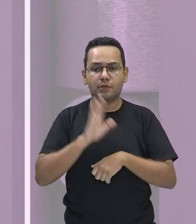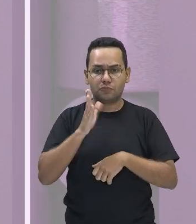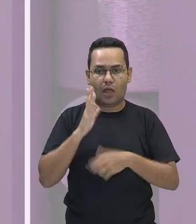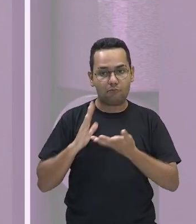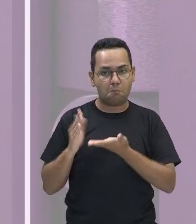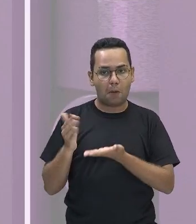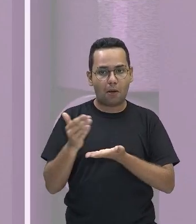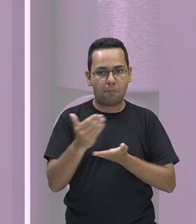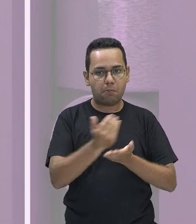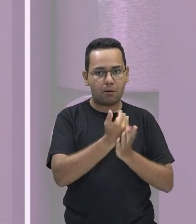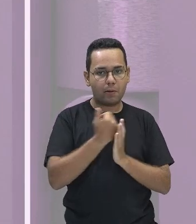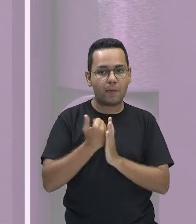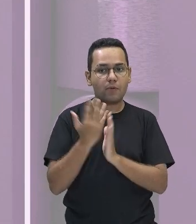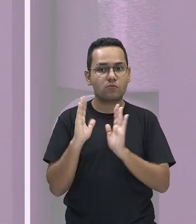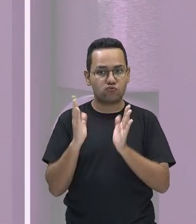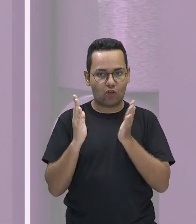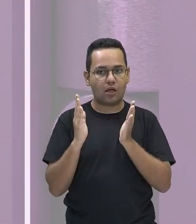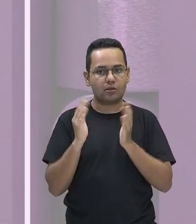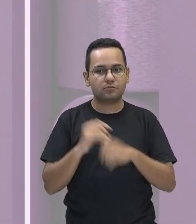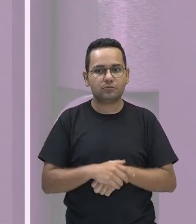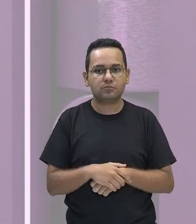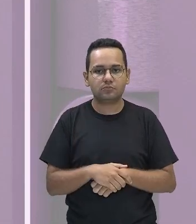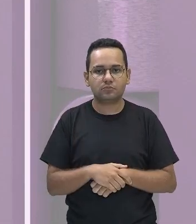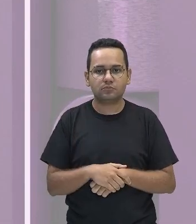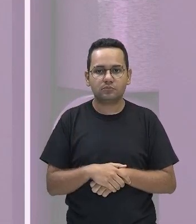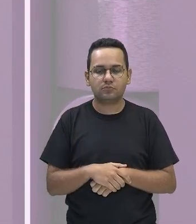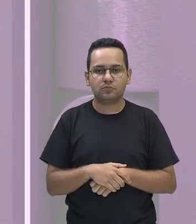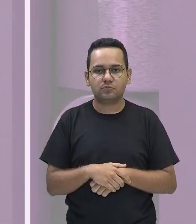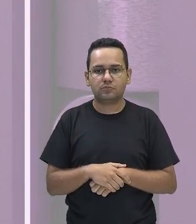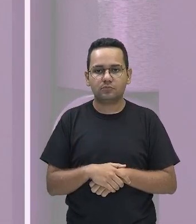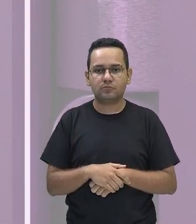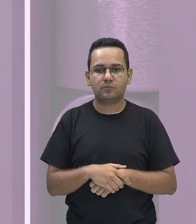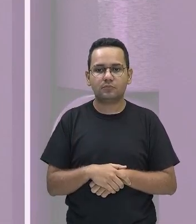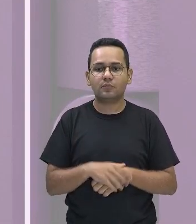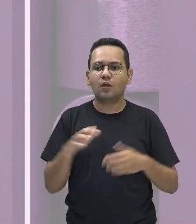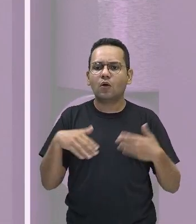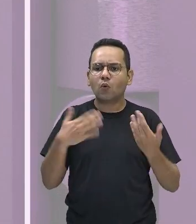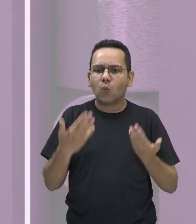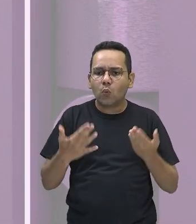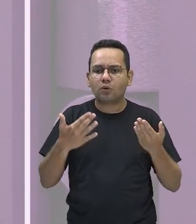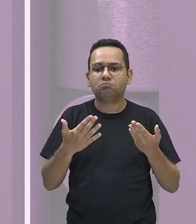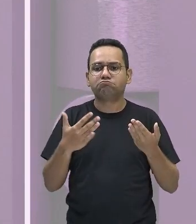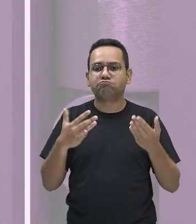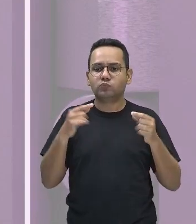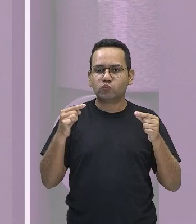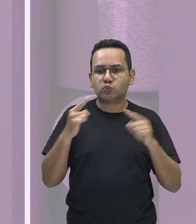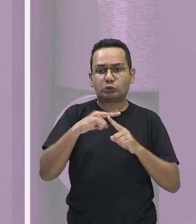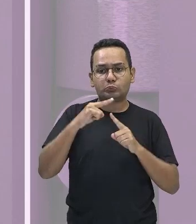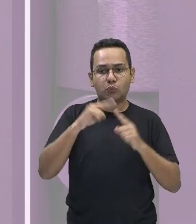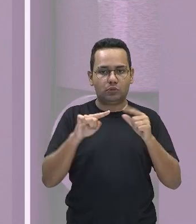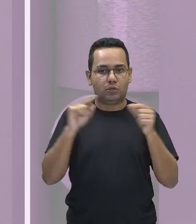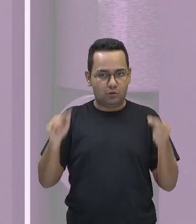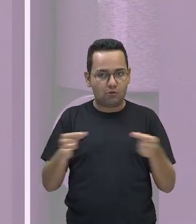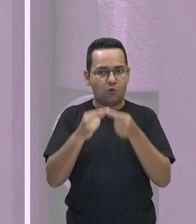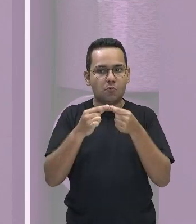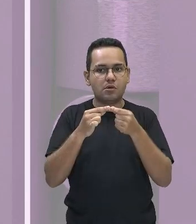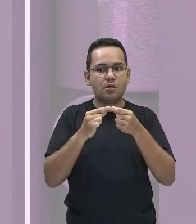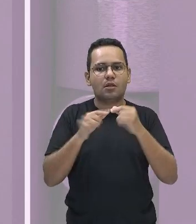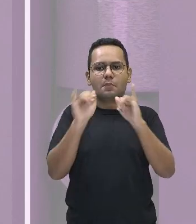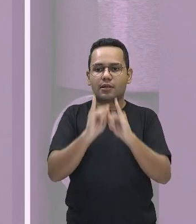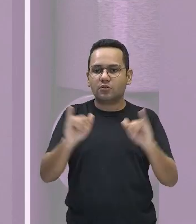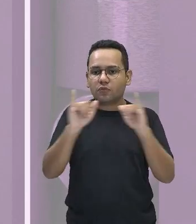dados. Então, já tem a informação, você precisa saber qual seria o gráfico mais adequado para você fazer uma divulgação